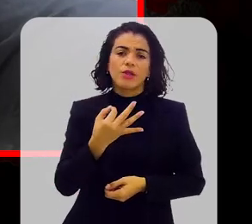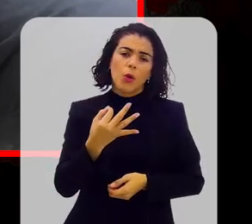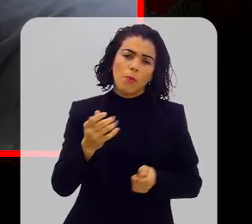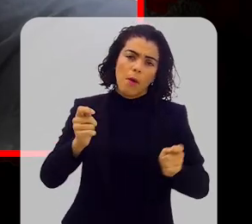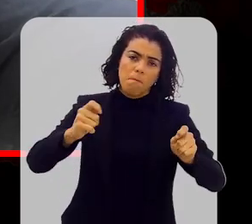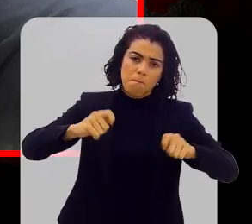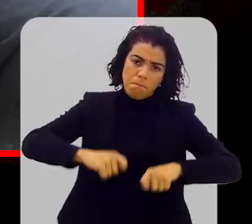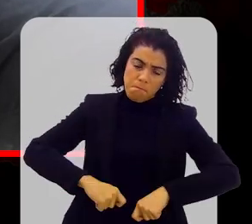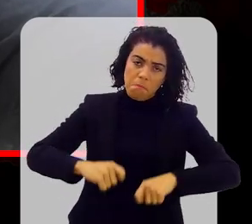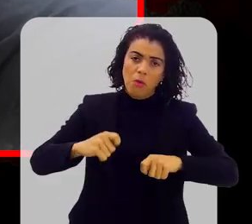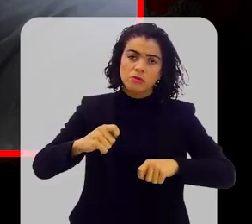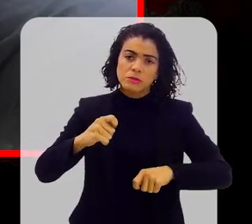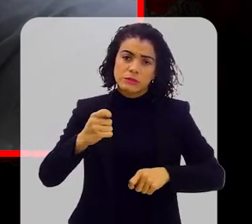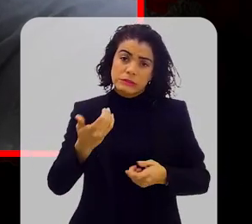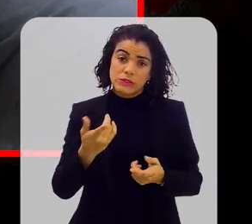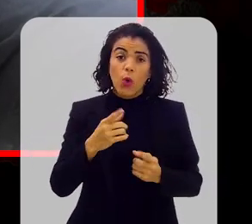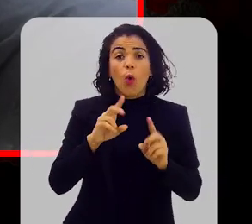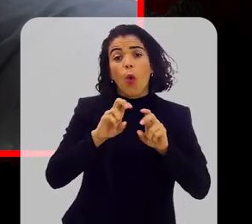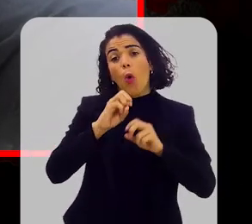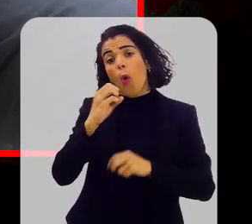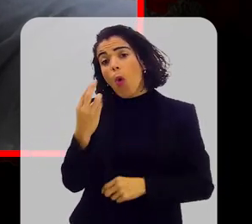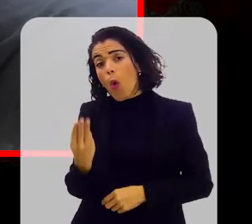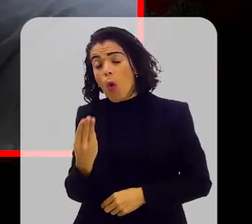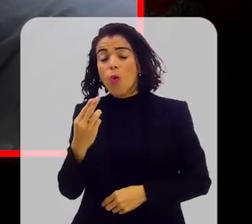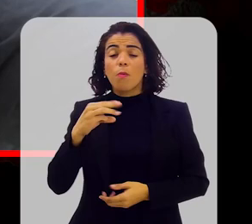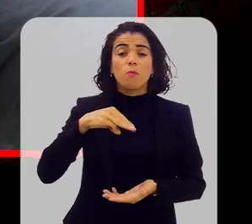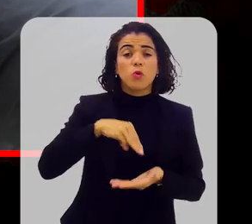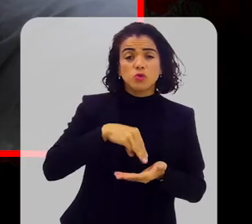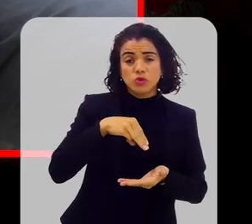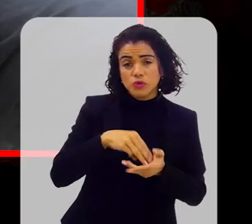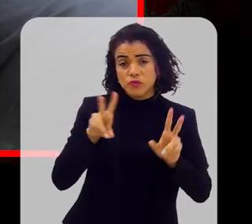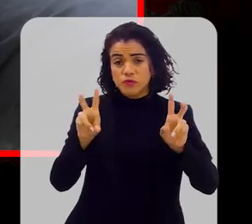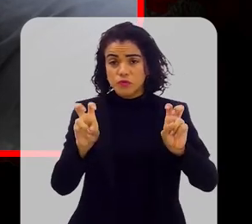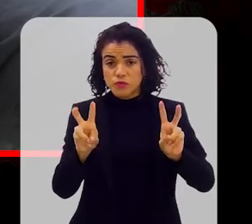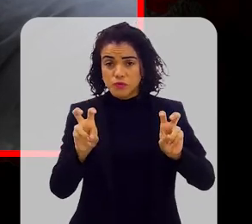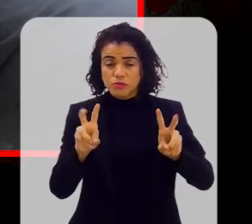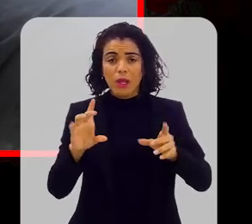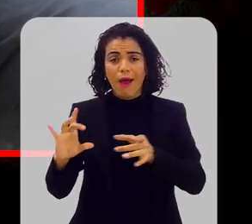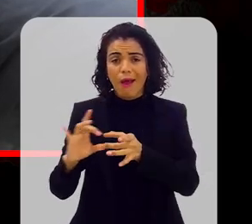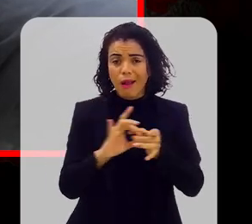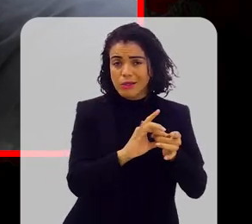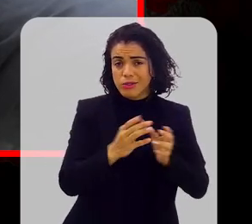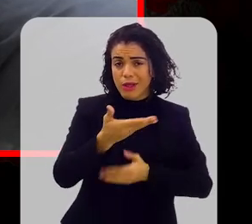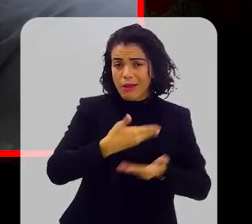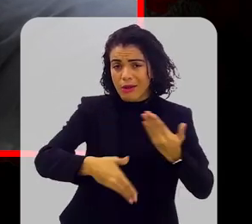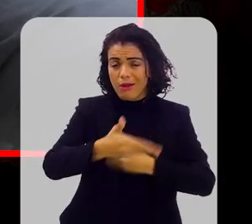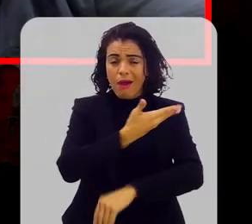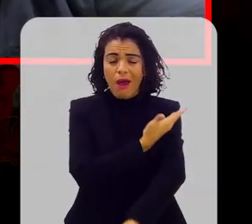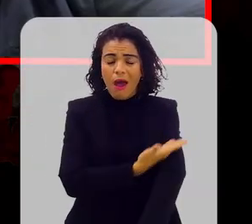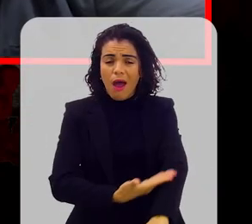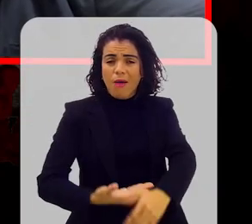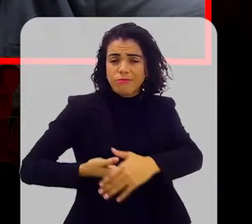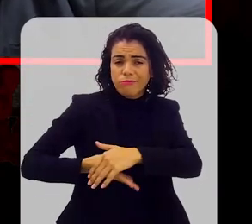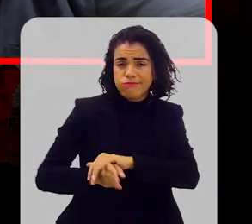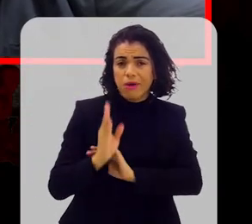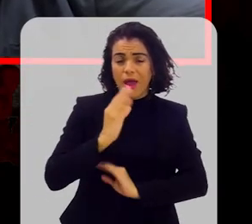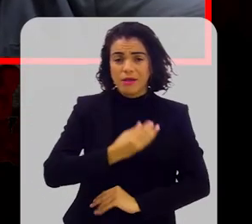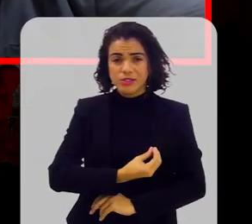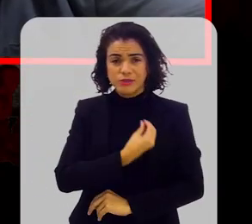possibilidade, um motivo possível para isso, está relacionada aos hábitos de vida da população,